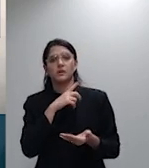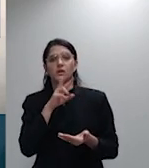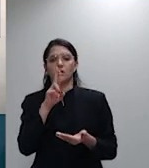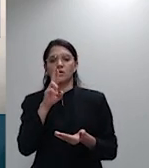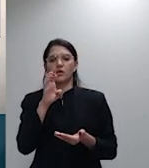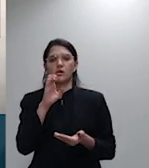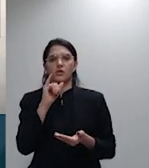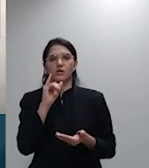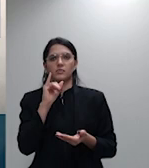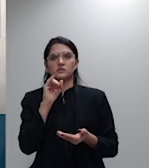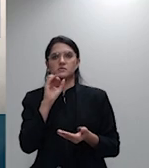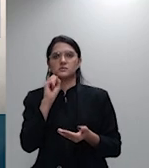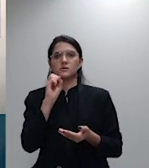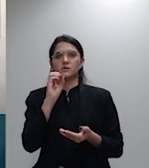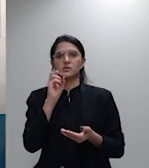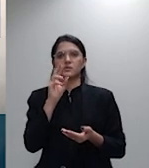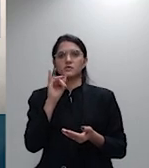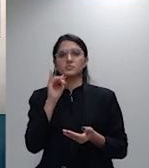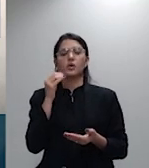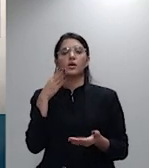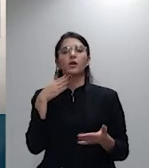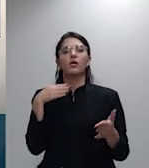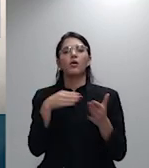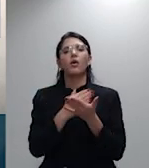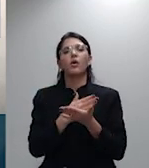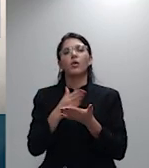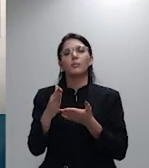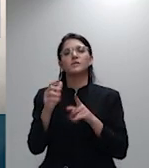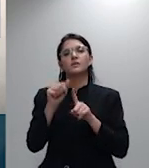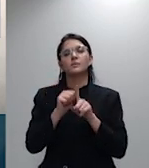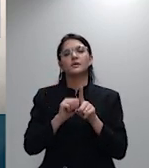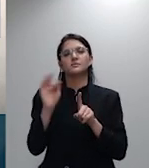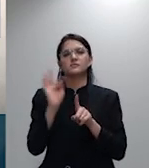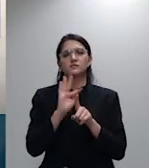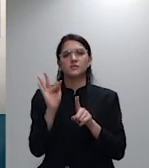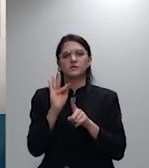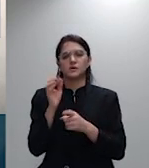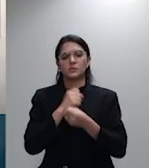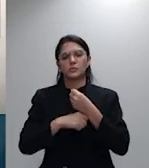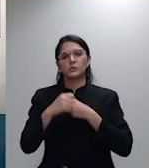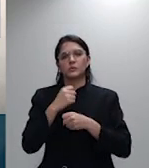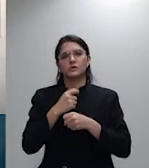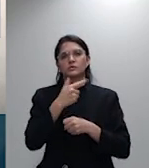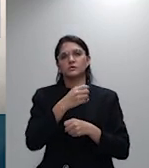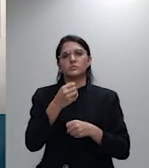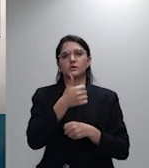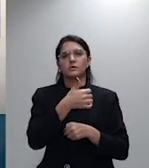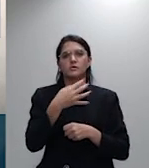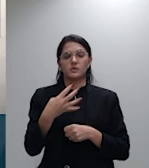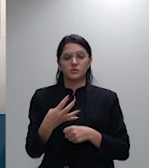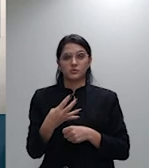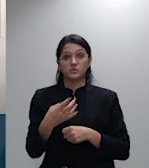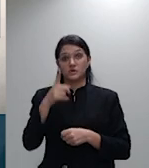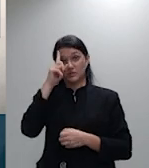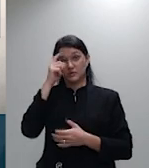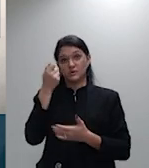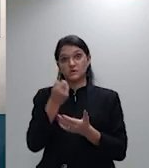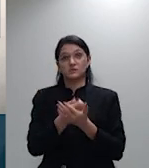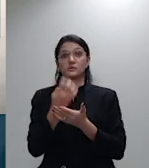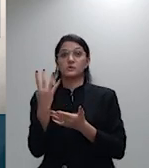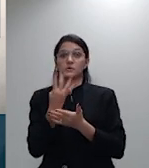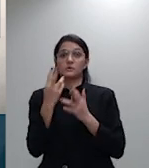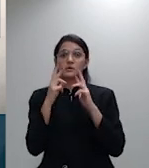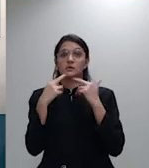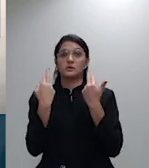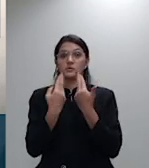decisão da quarta turma transitada em julgado em 2012 foi assim emmentada